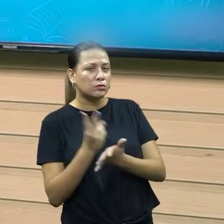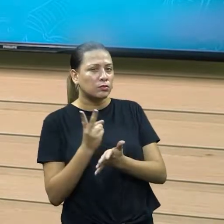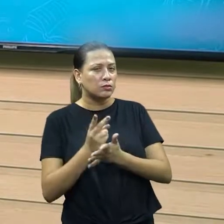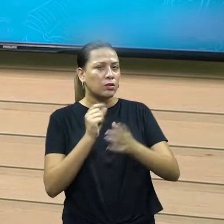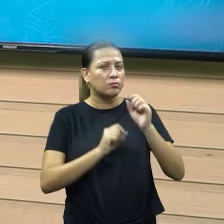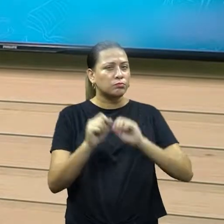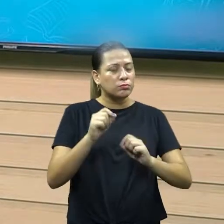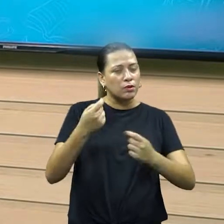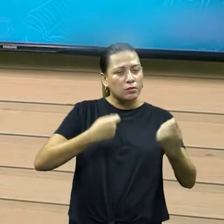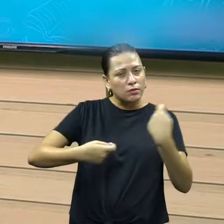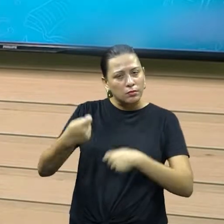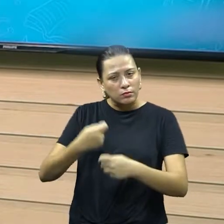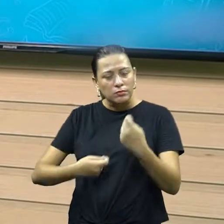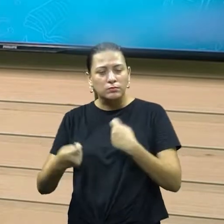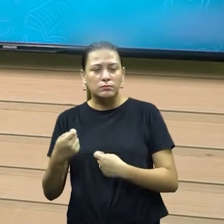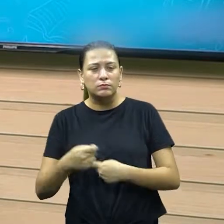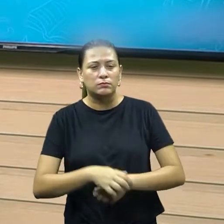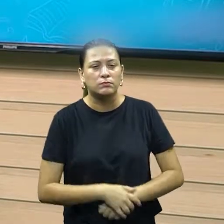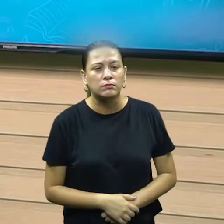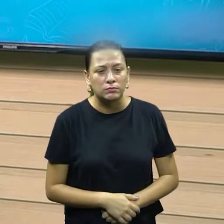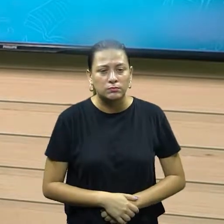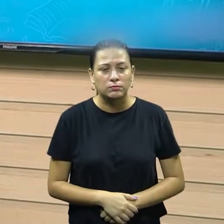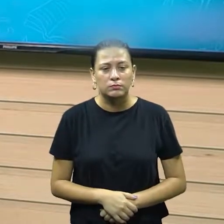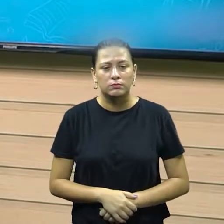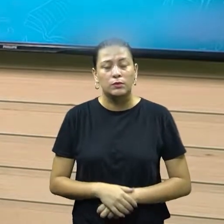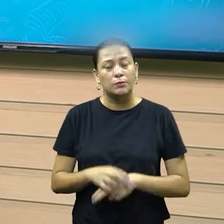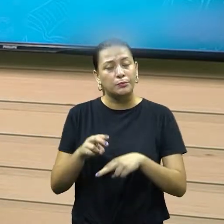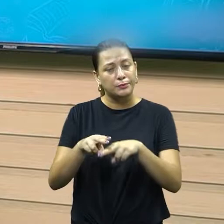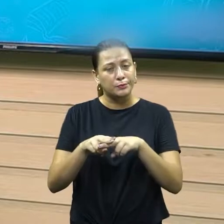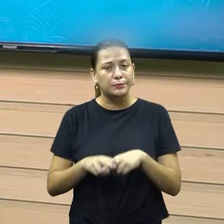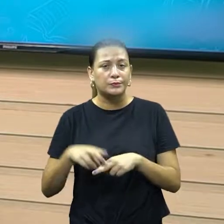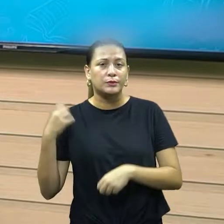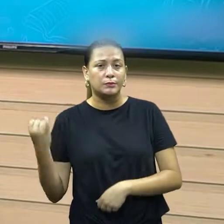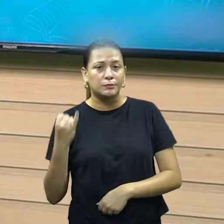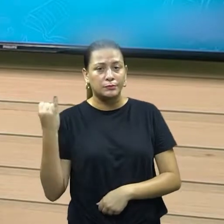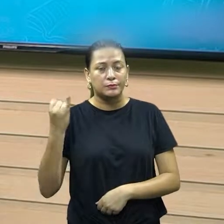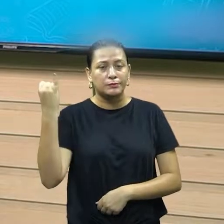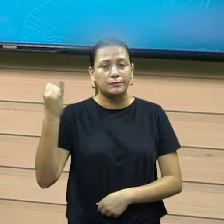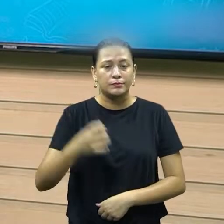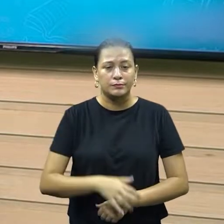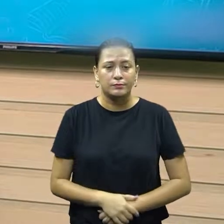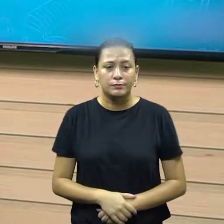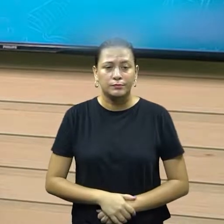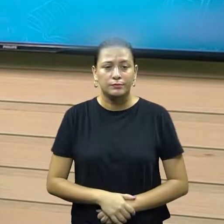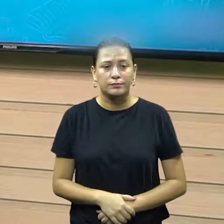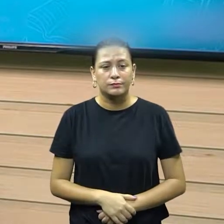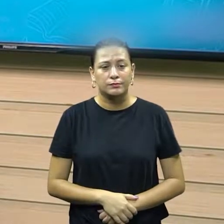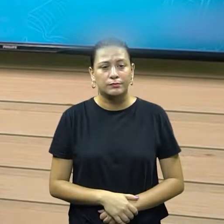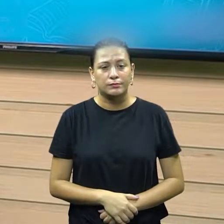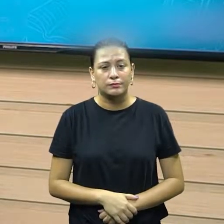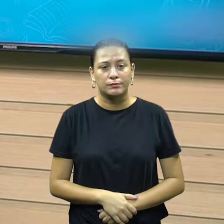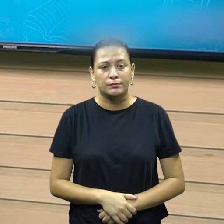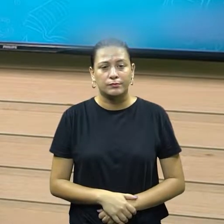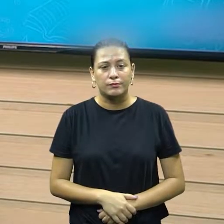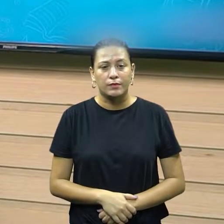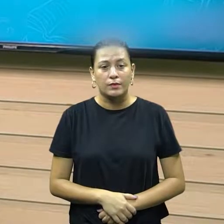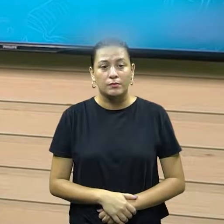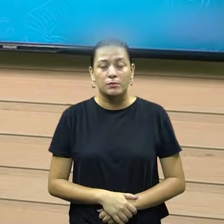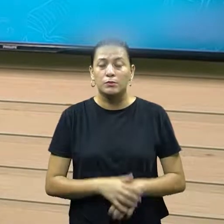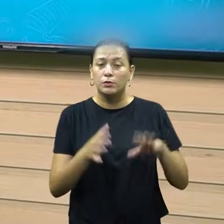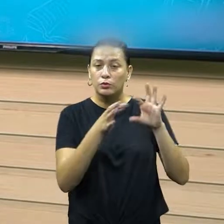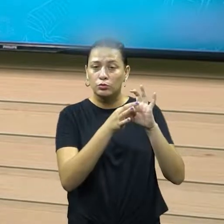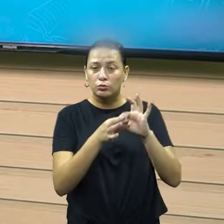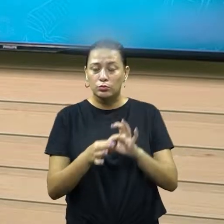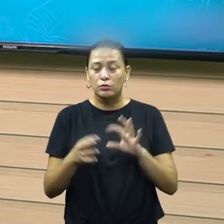E, sendo assim, ele se faz muito importante diante da ideia que é do nosso curso sobre a questão do